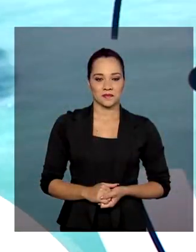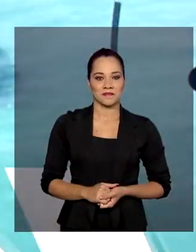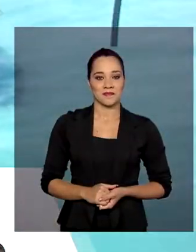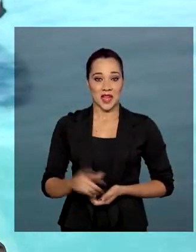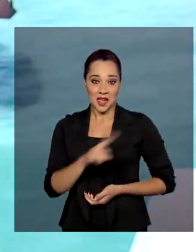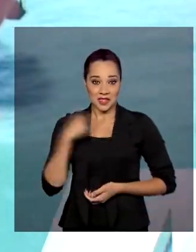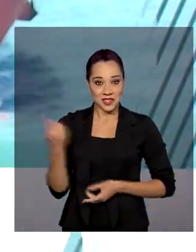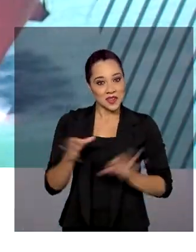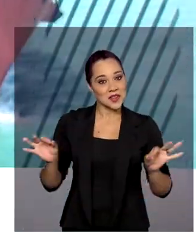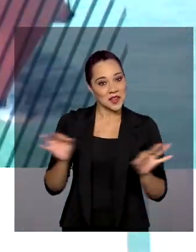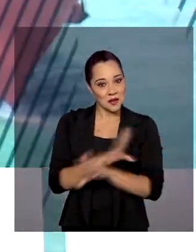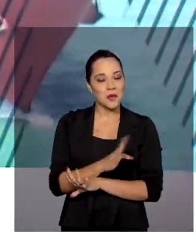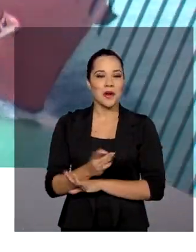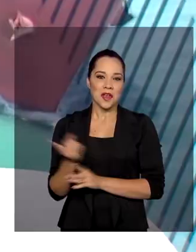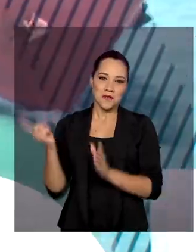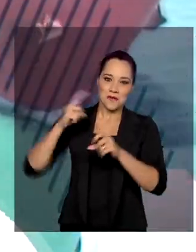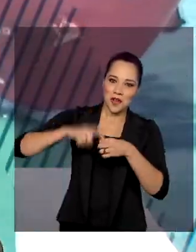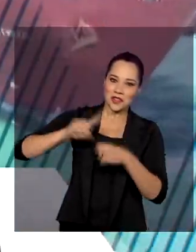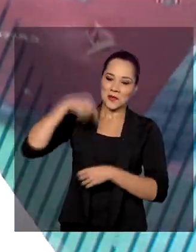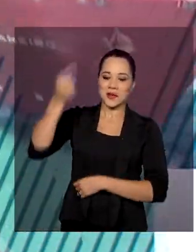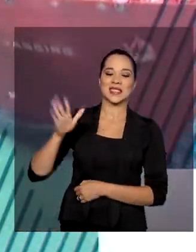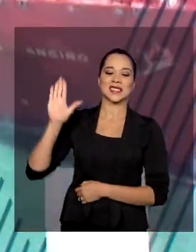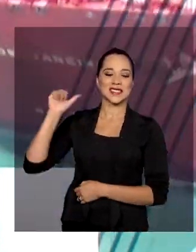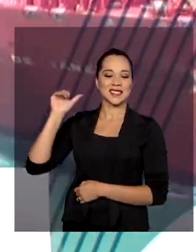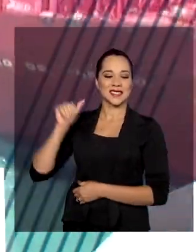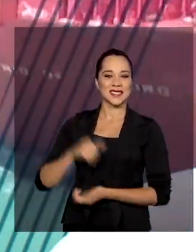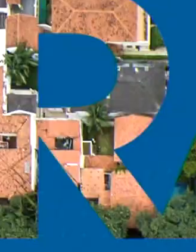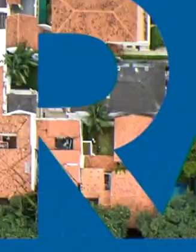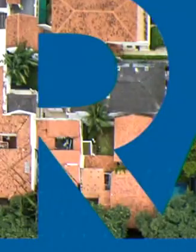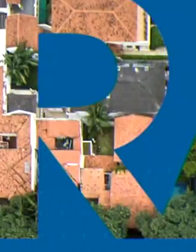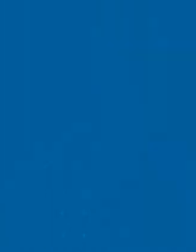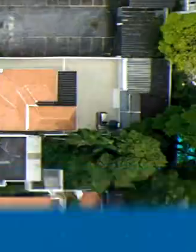A gente fica por aqui. Eu volto na próxima edição. Tchau!